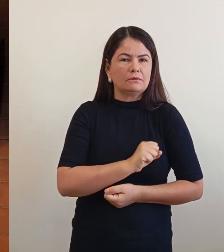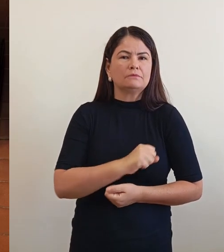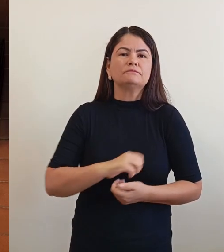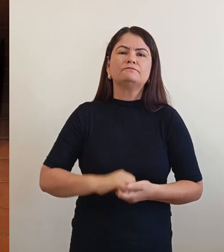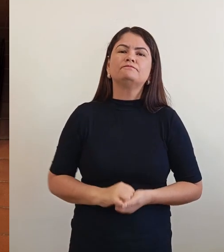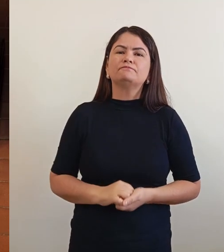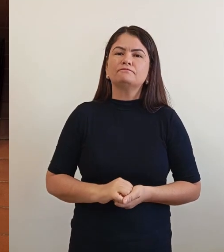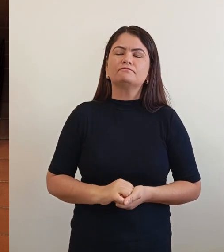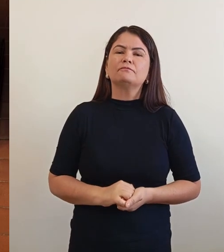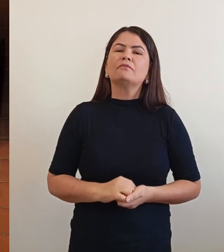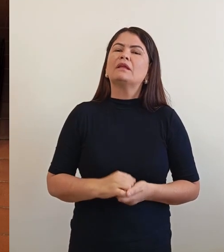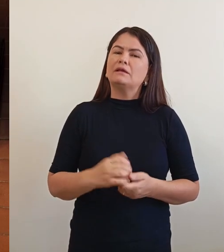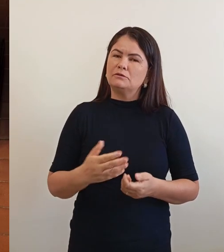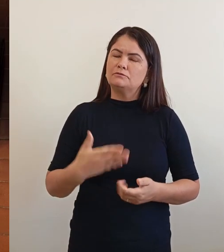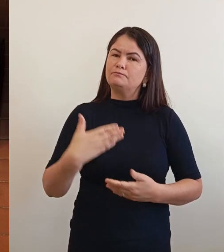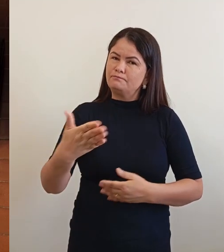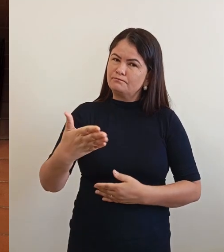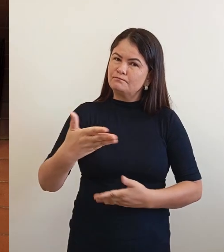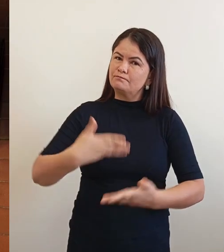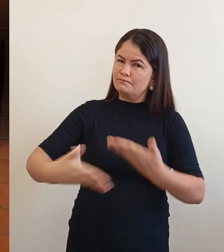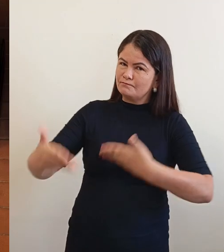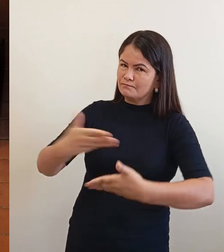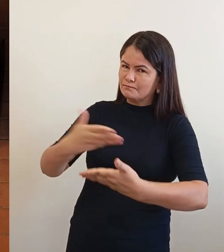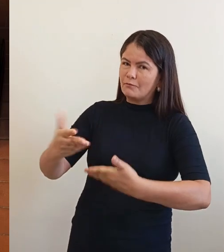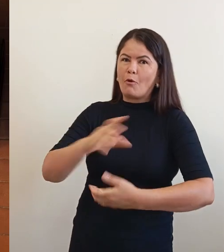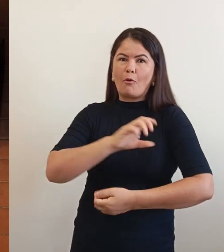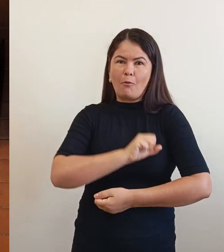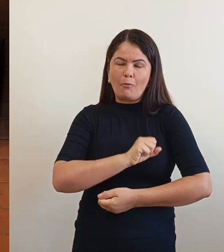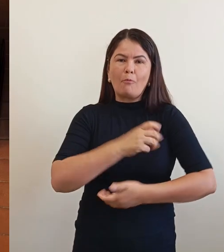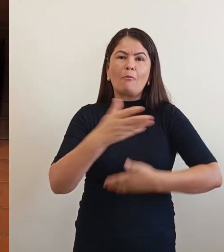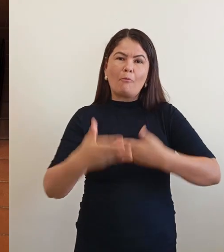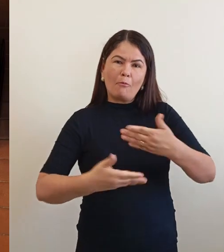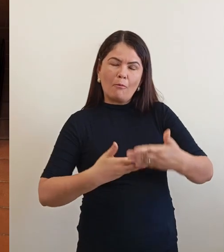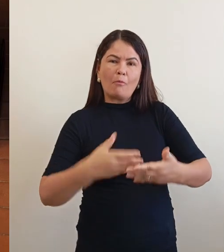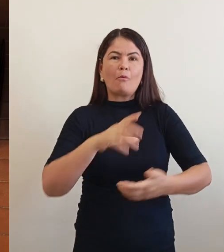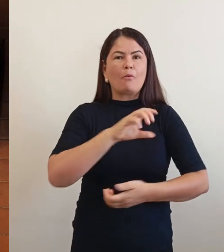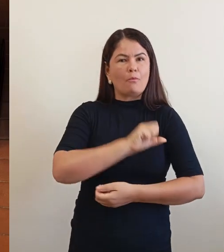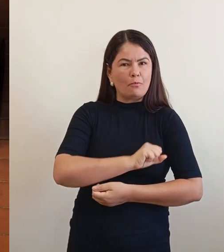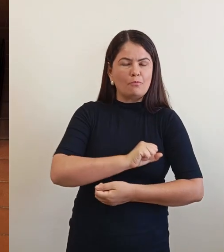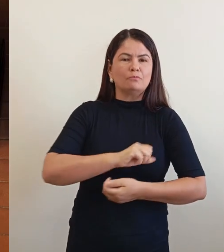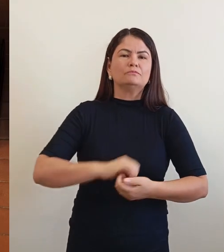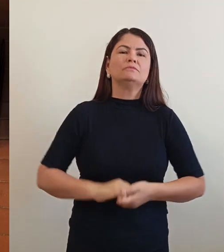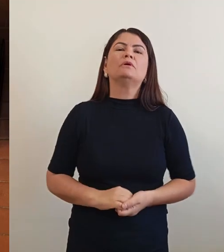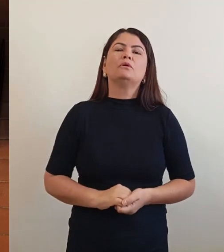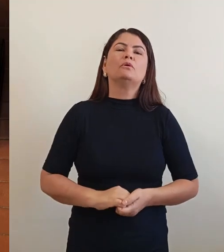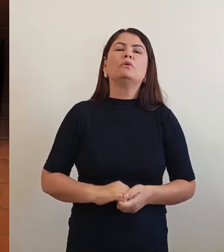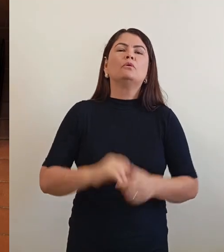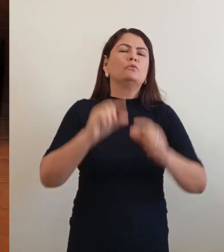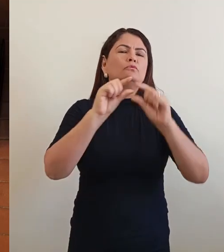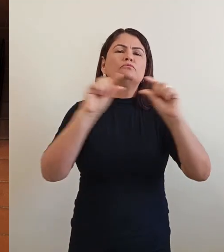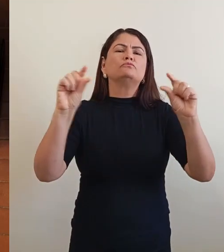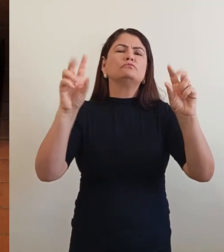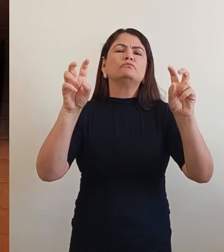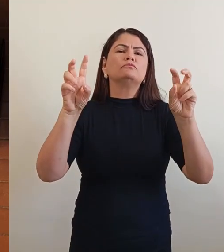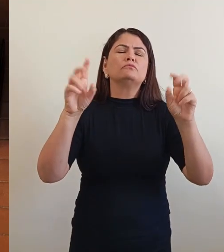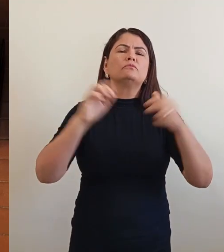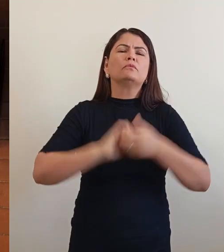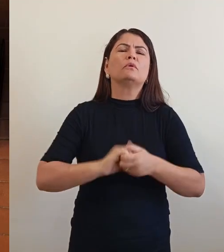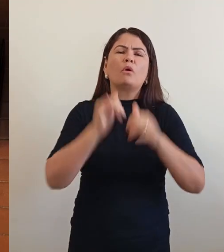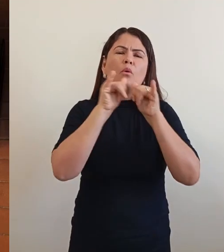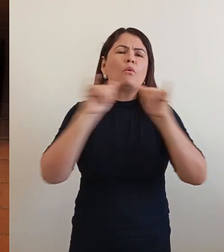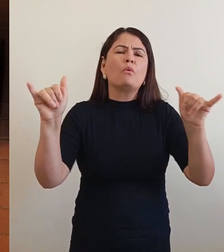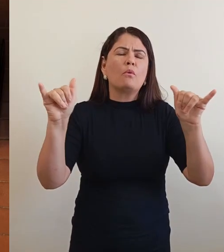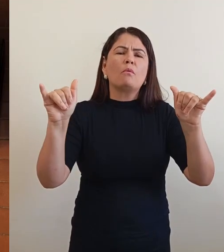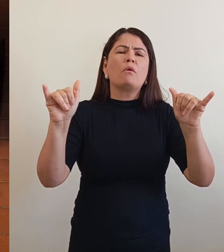ditado comigo. Eu tenho certeza. Eu não vou dizer a maioria. Mas, grande parte aqui na nossa cidade,